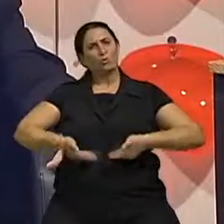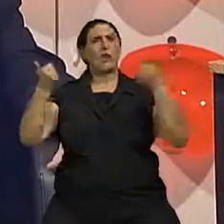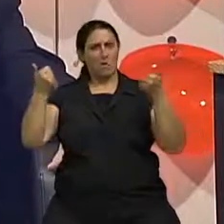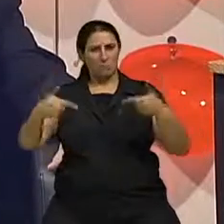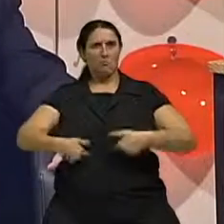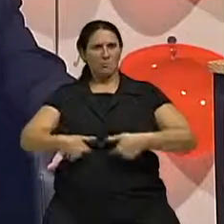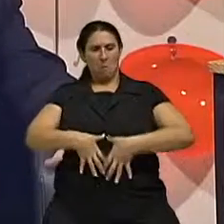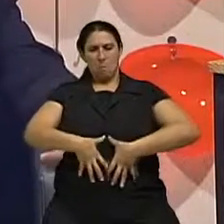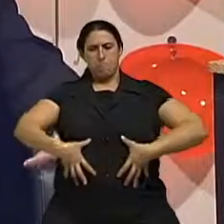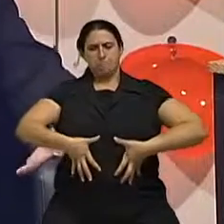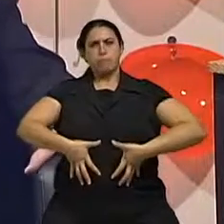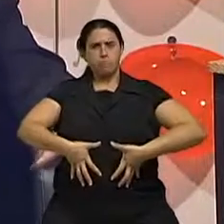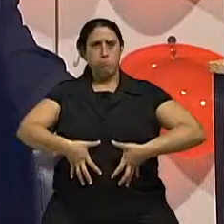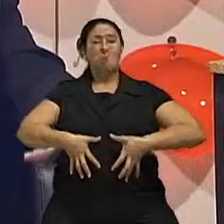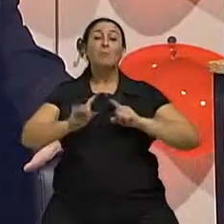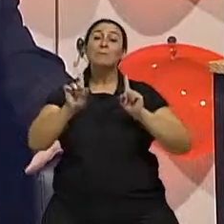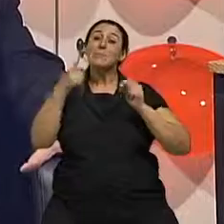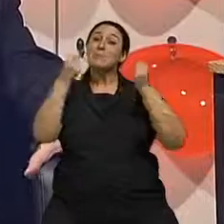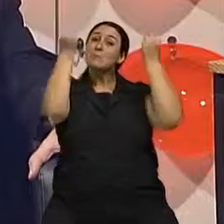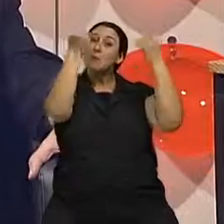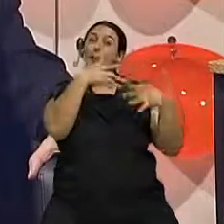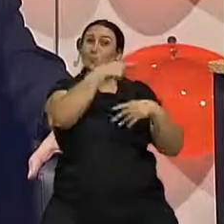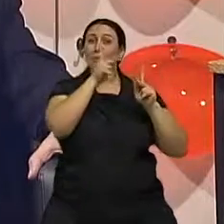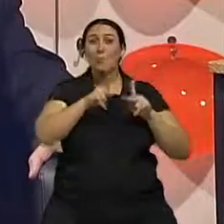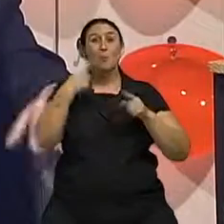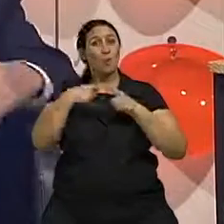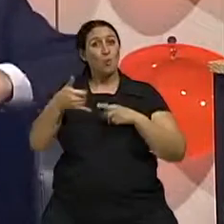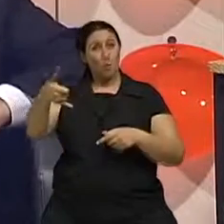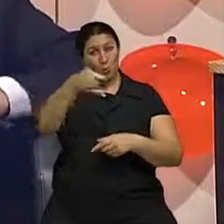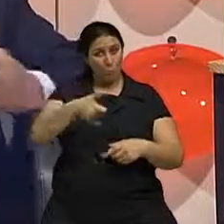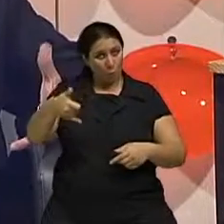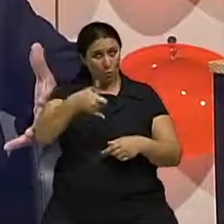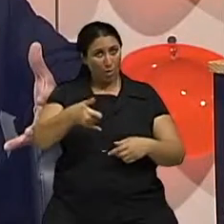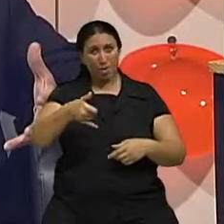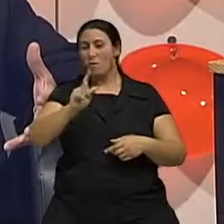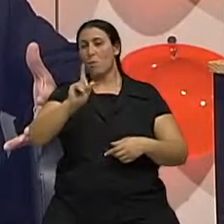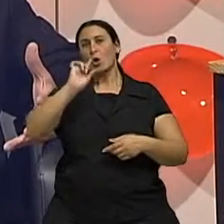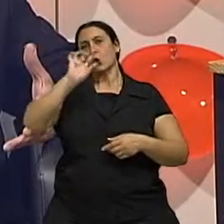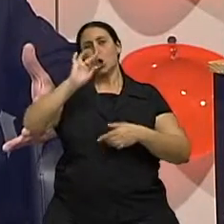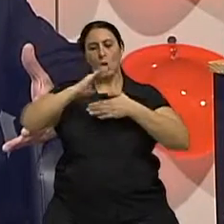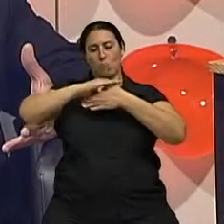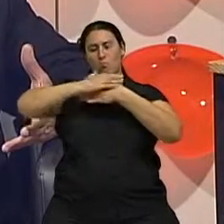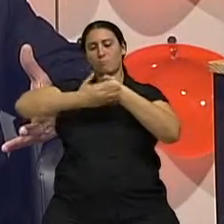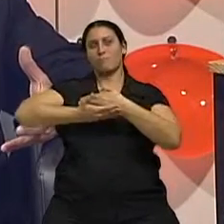Só que tem que ser explicado para esse paciente que a gordura não é só fora da musculatura.